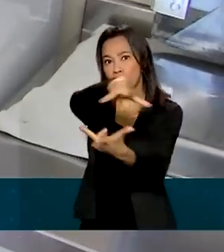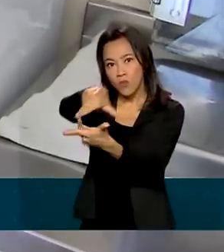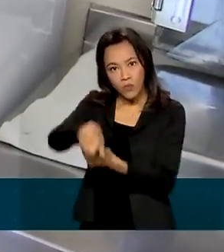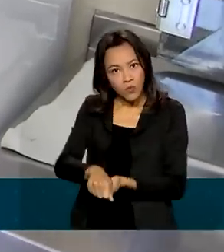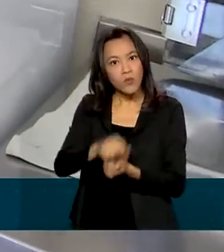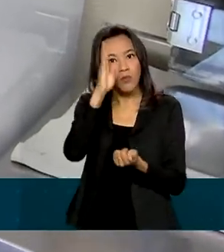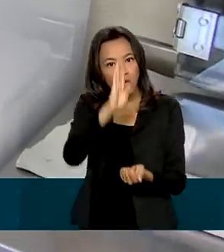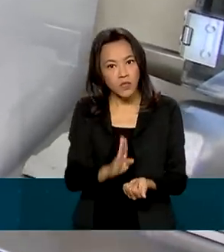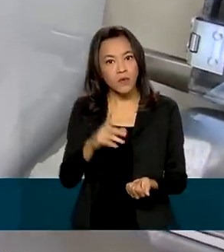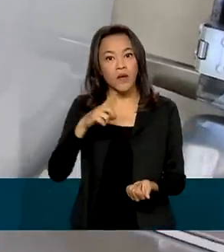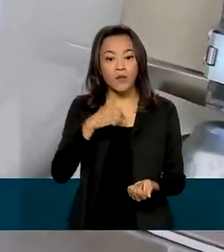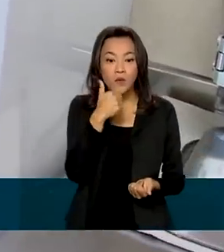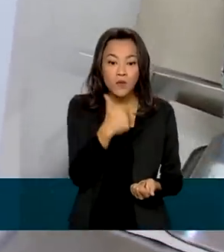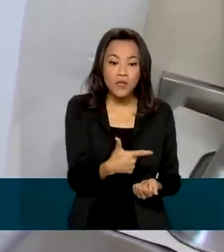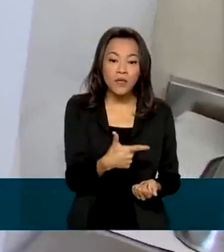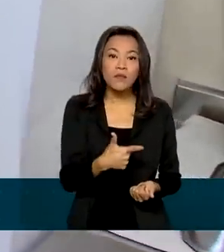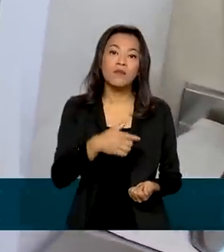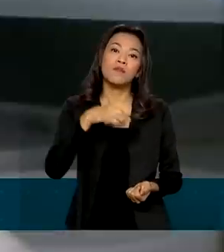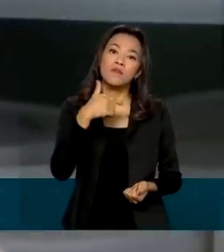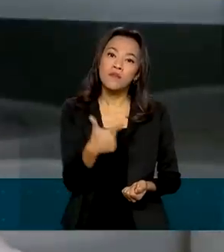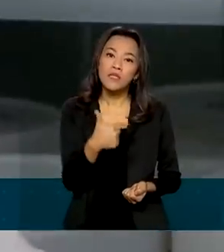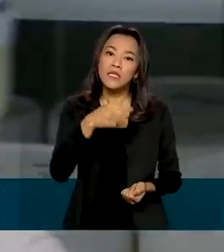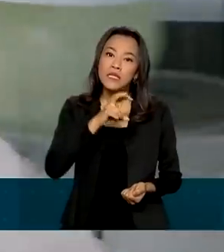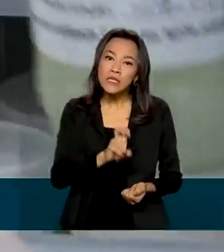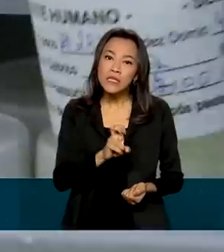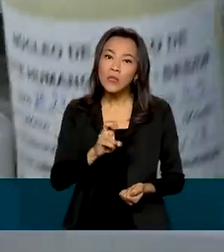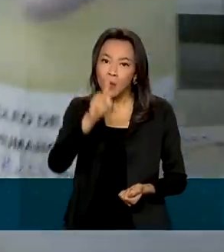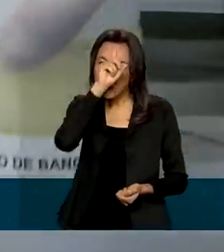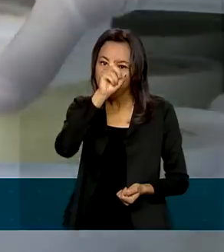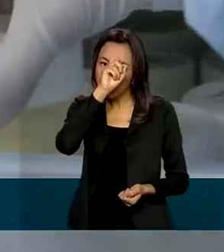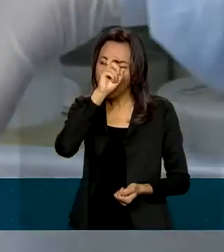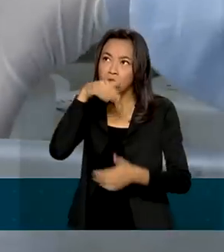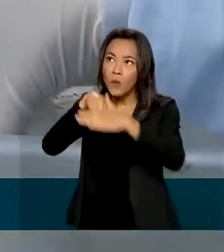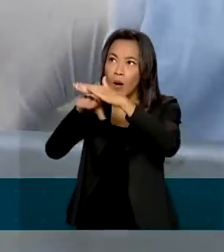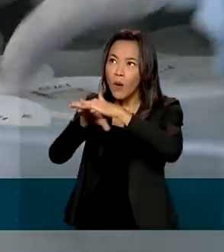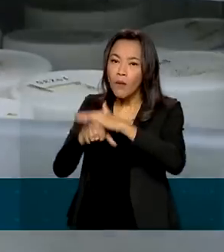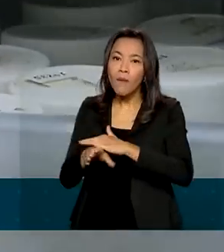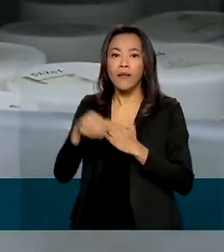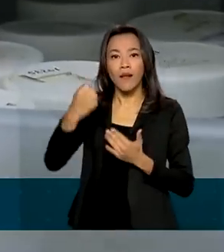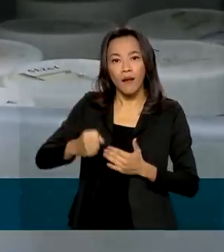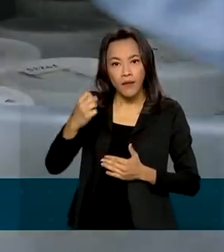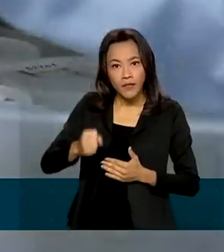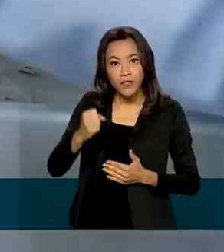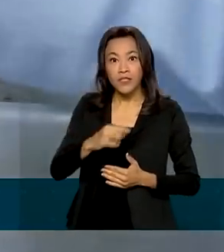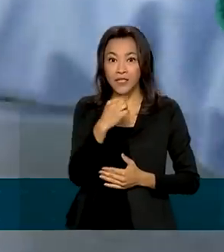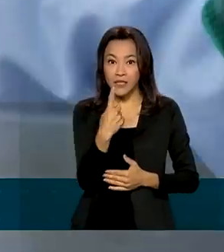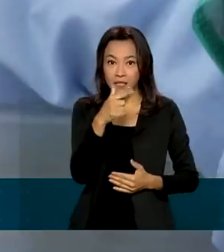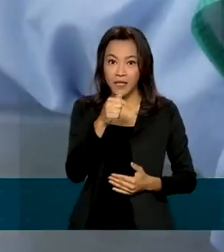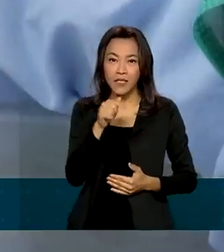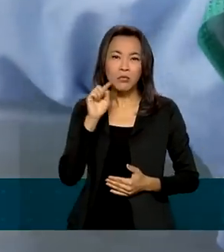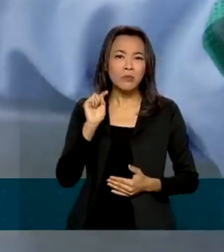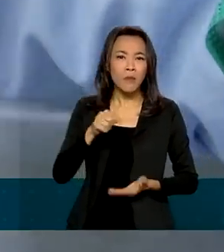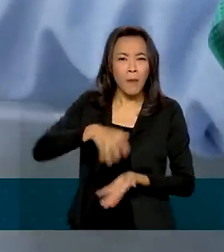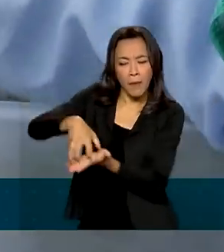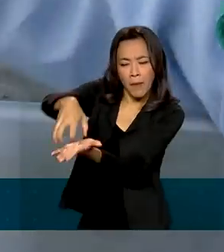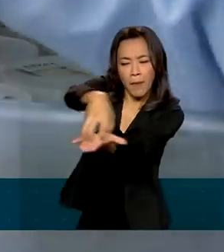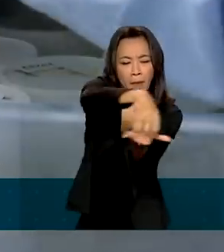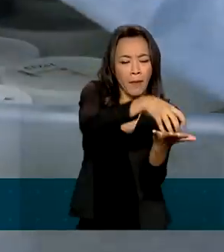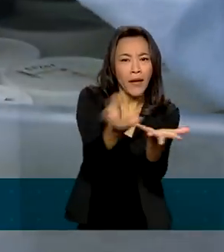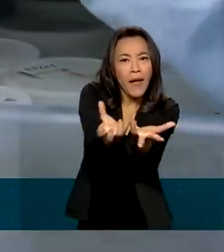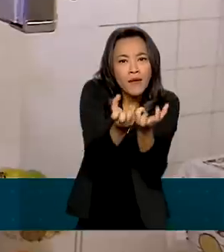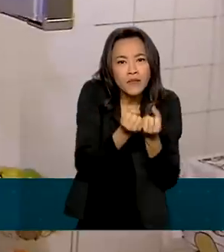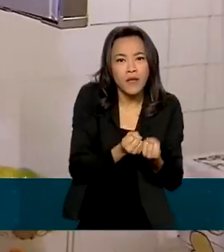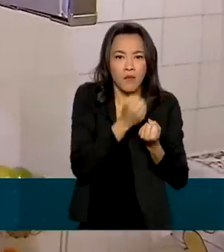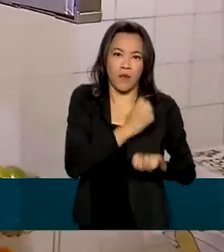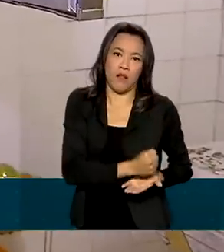225 bancos de leite e 217 postos de coleta espalhados por todo o país.